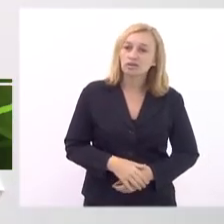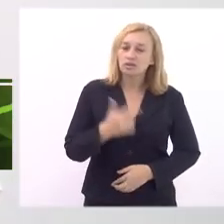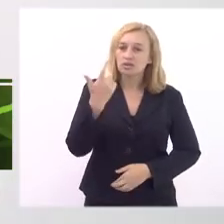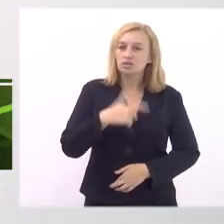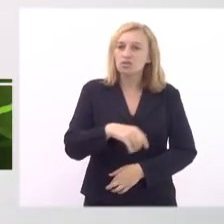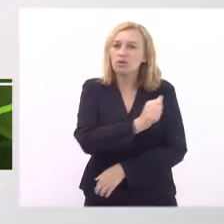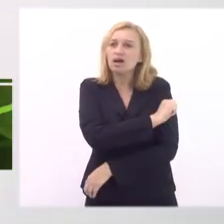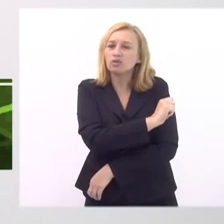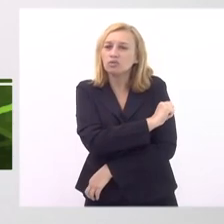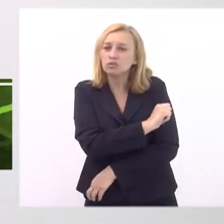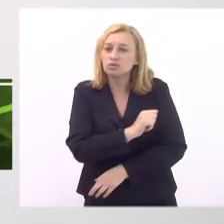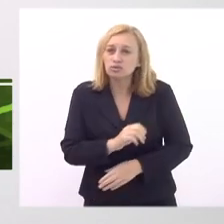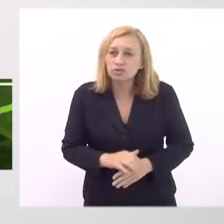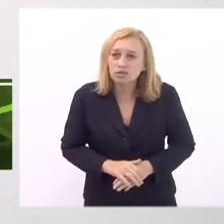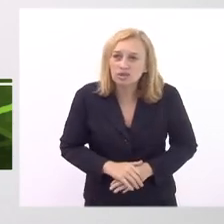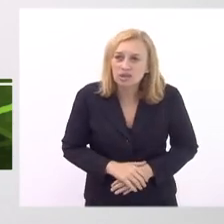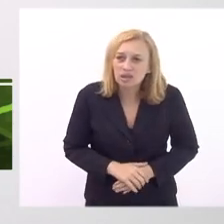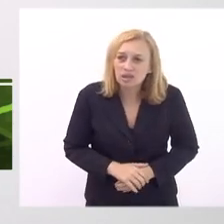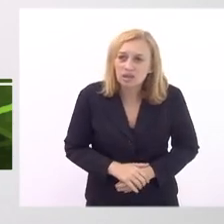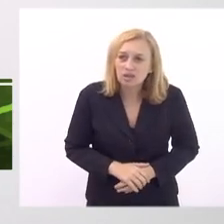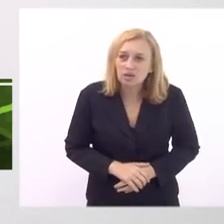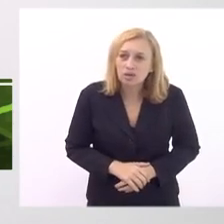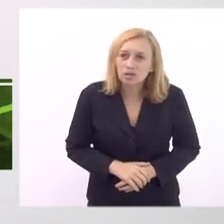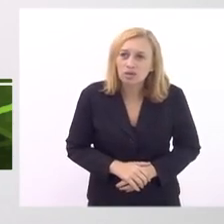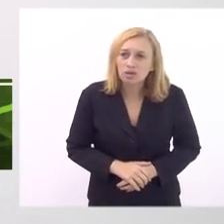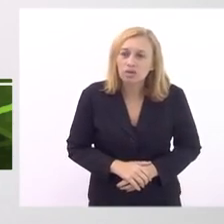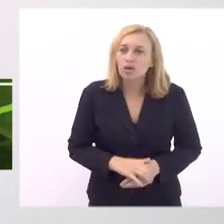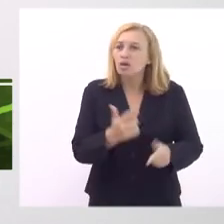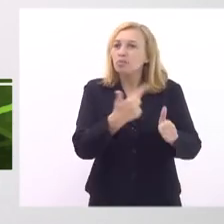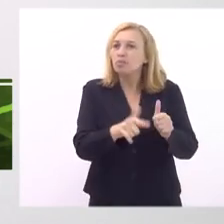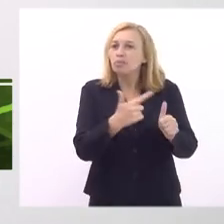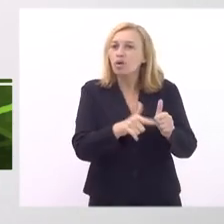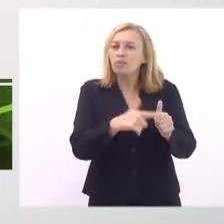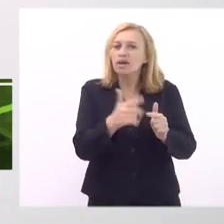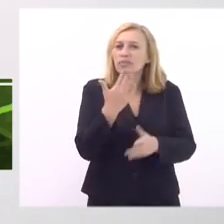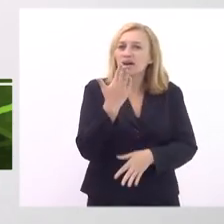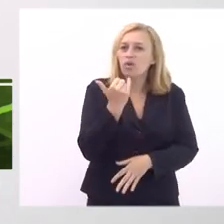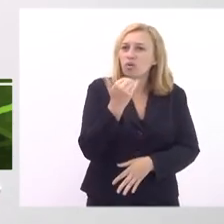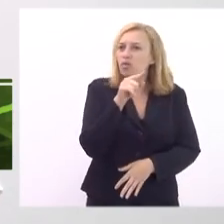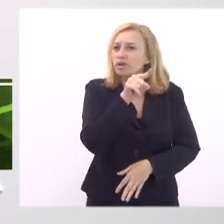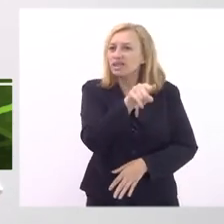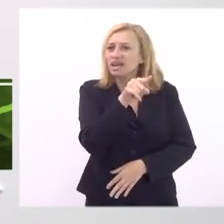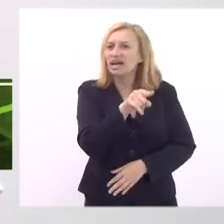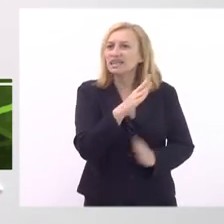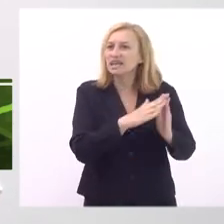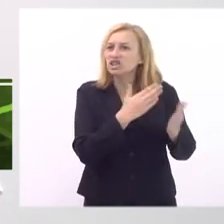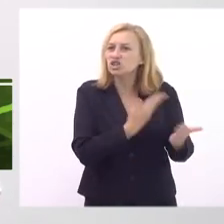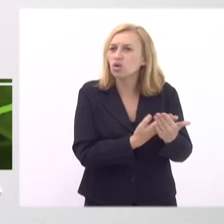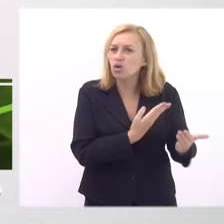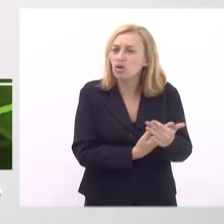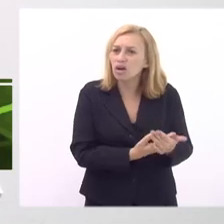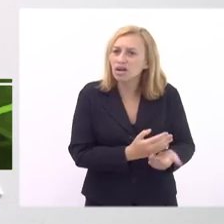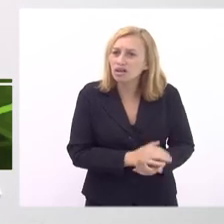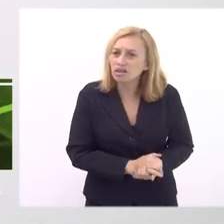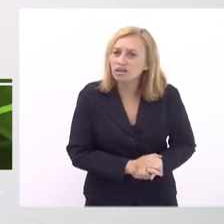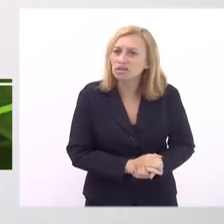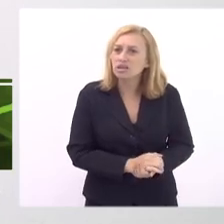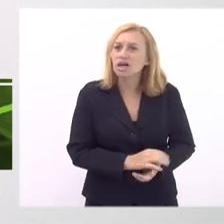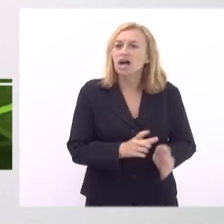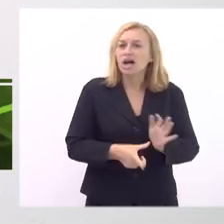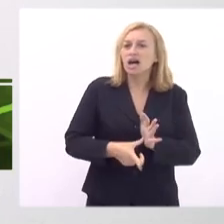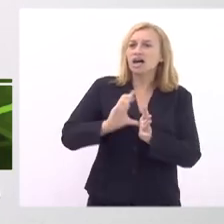que fica no Fonseca está tendo muitos problemas com alimentação pois antigamente era três de refeição